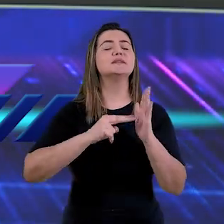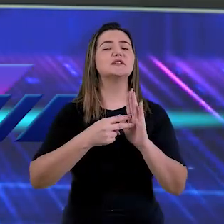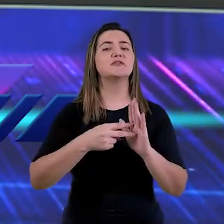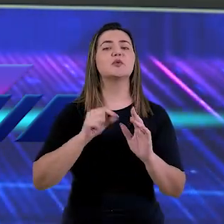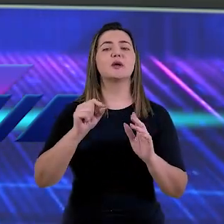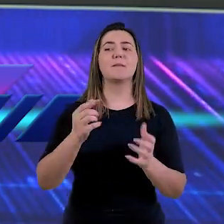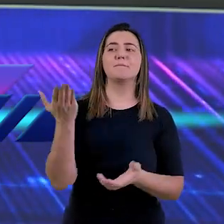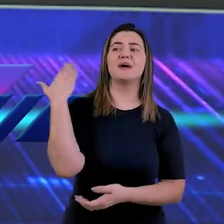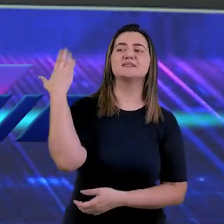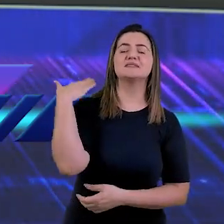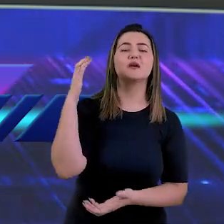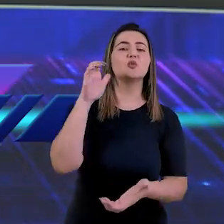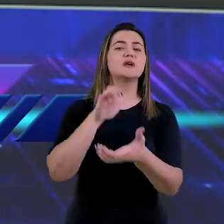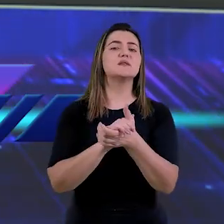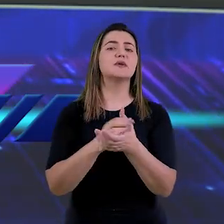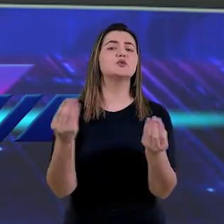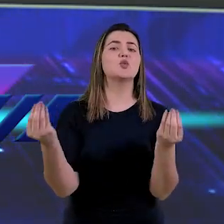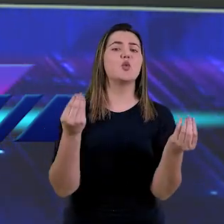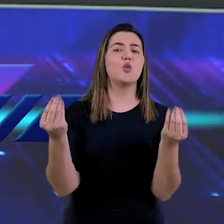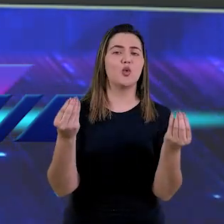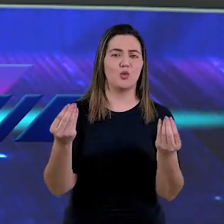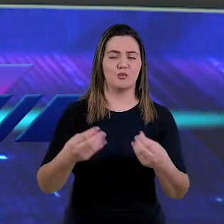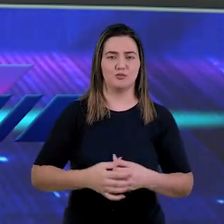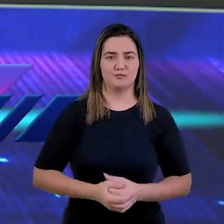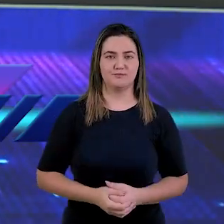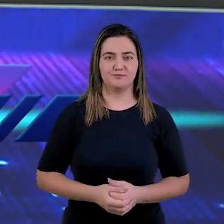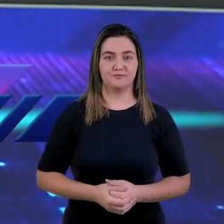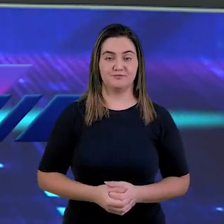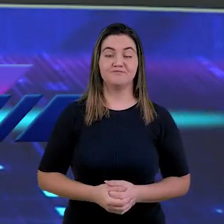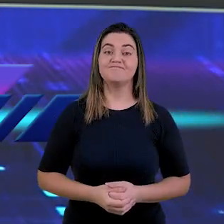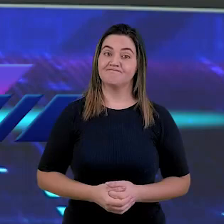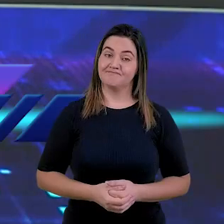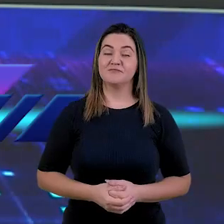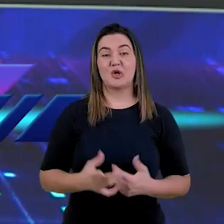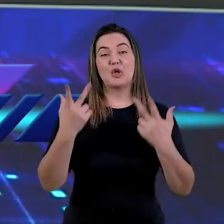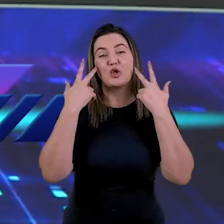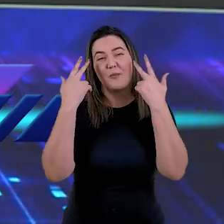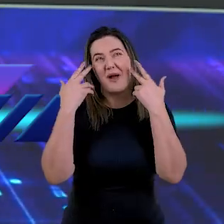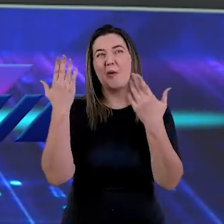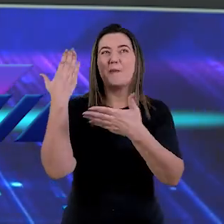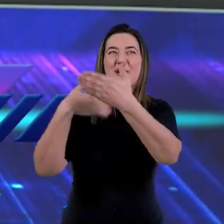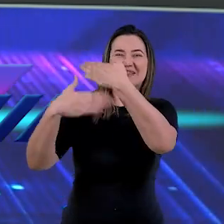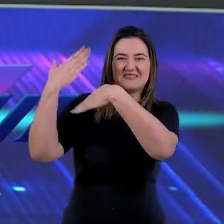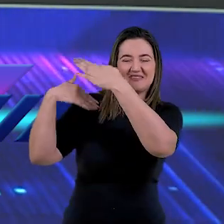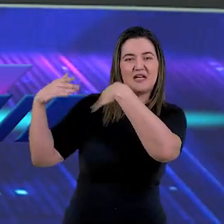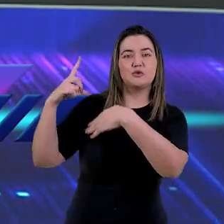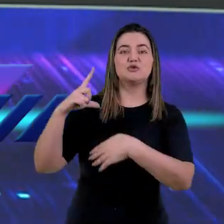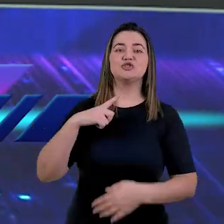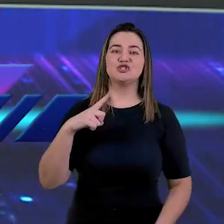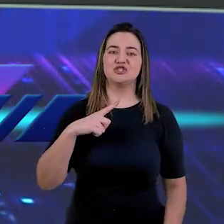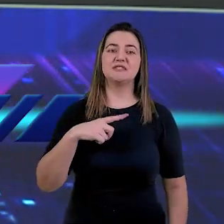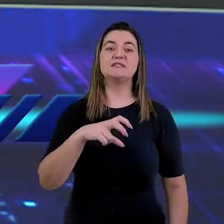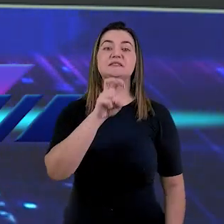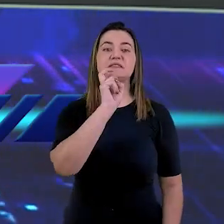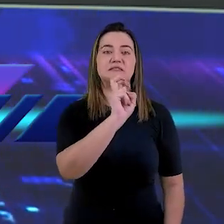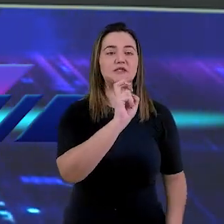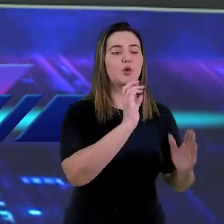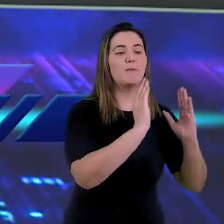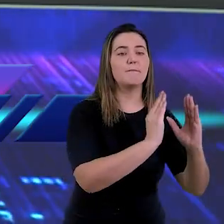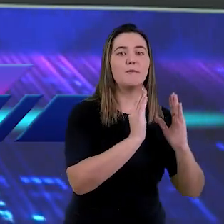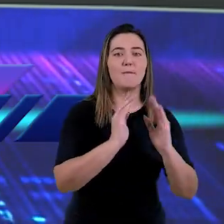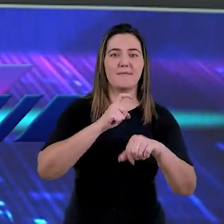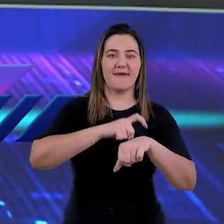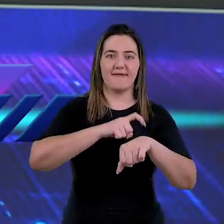como eram os casamentos na época de Jesus. Normalmente, haviam cinco momentos que